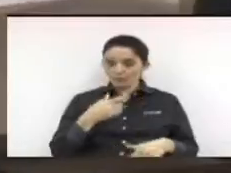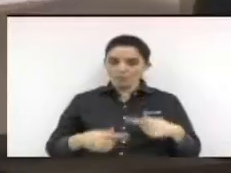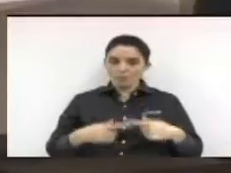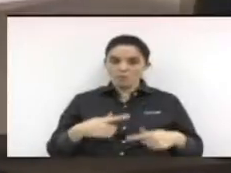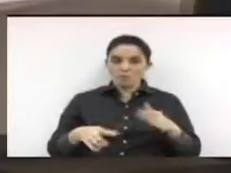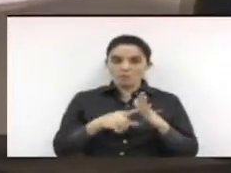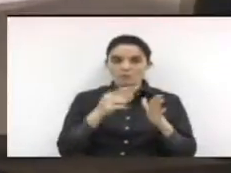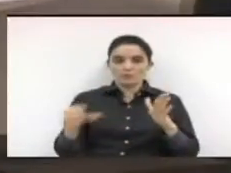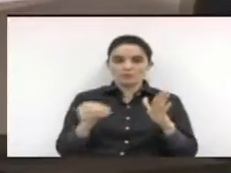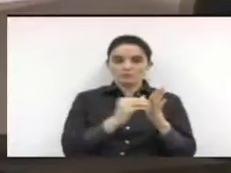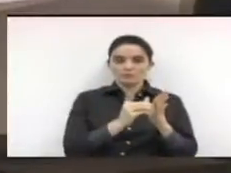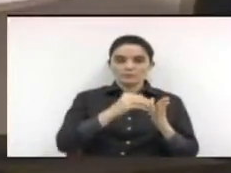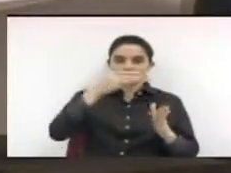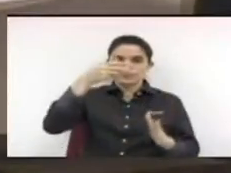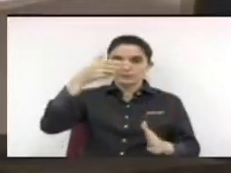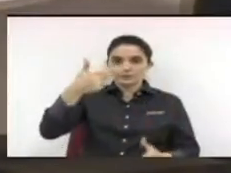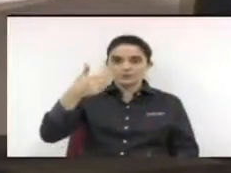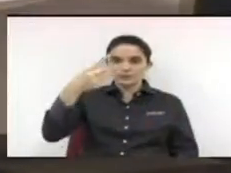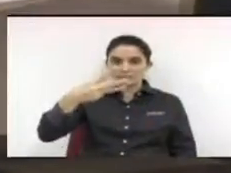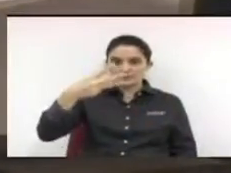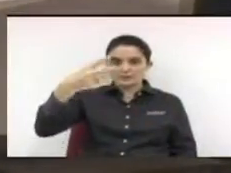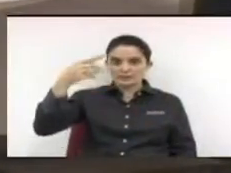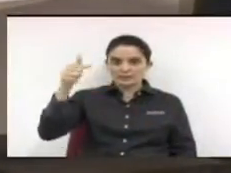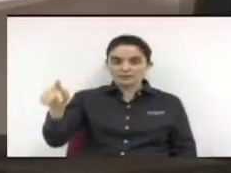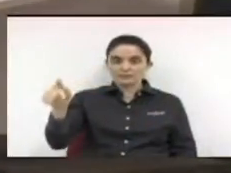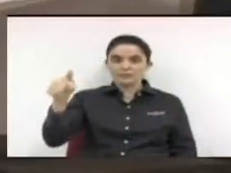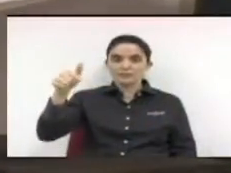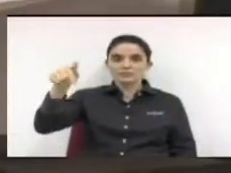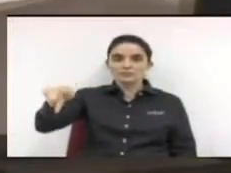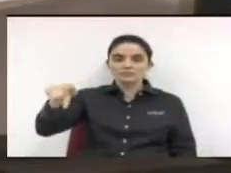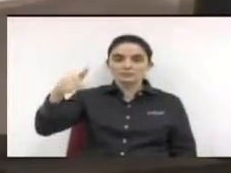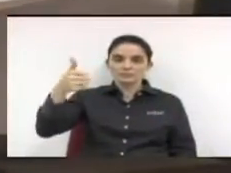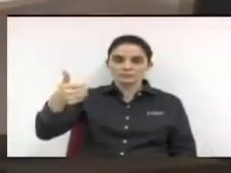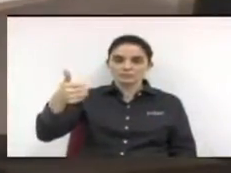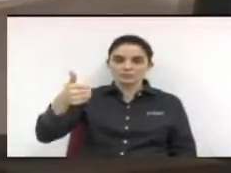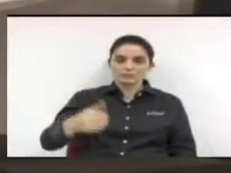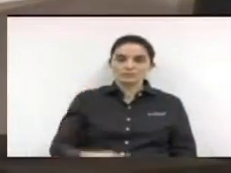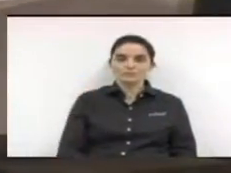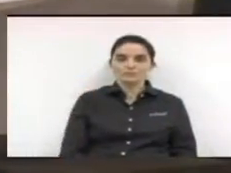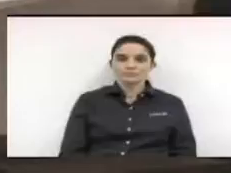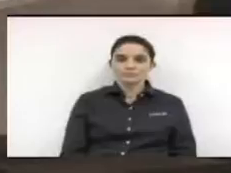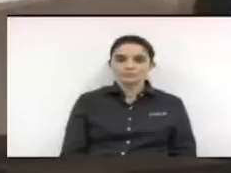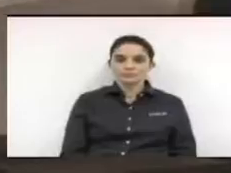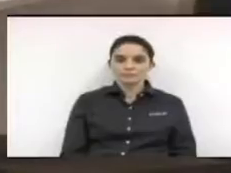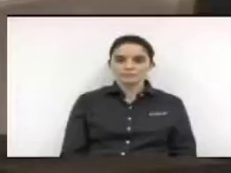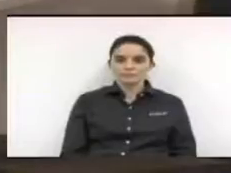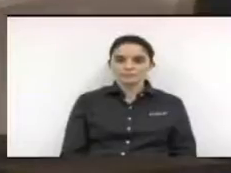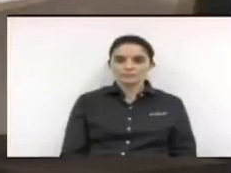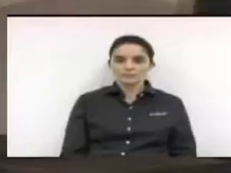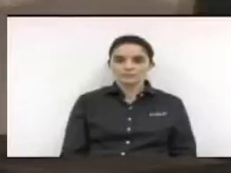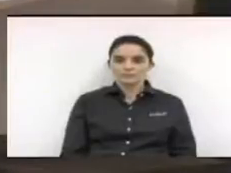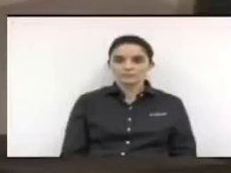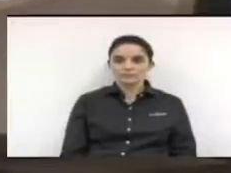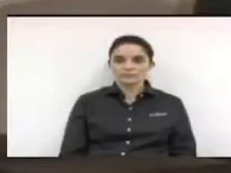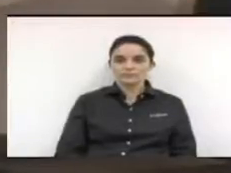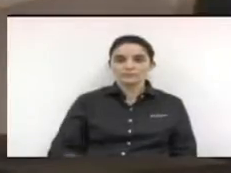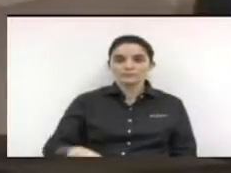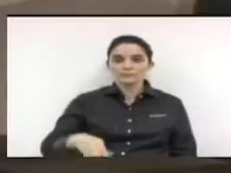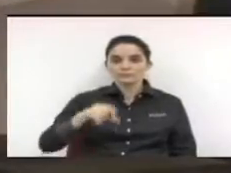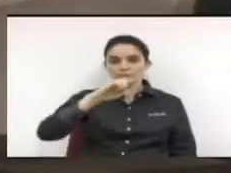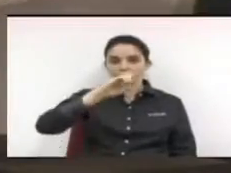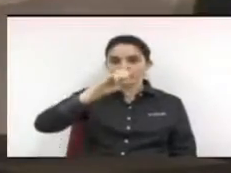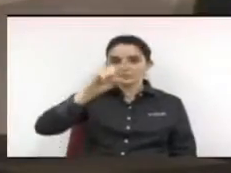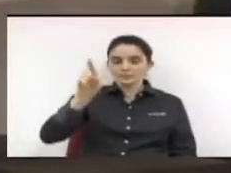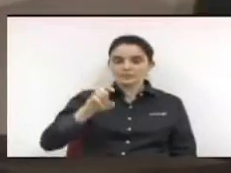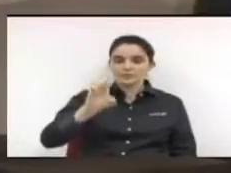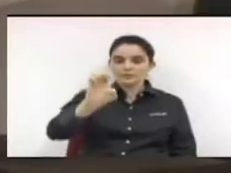3271, barra 2015, de autoria do nobre vereador José Roberto Bernardo, que dá nova redação ao caput